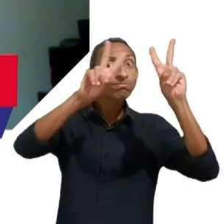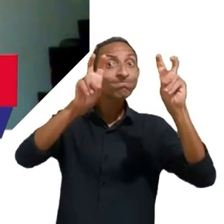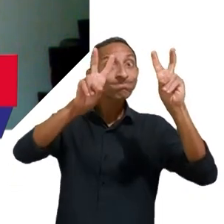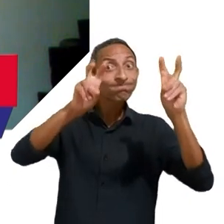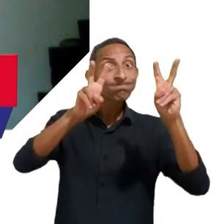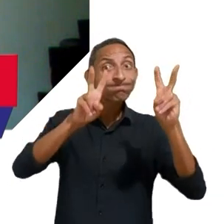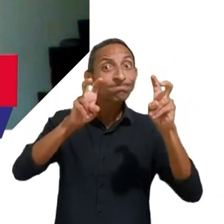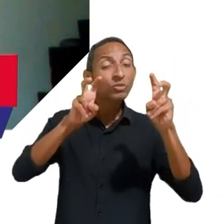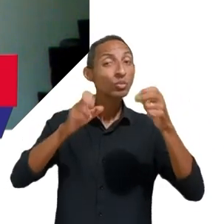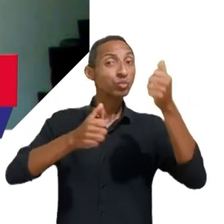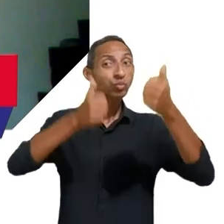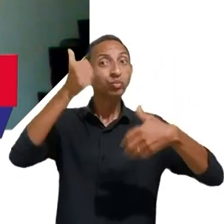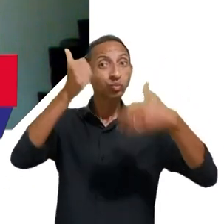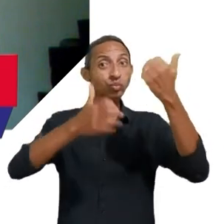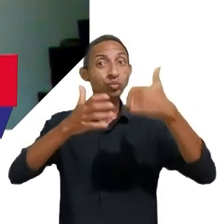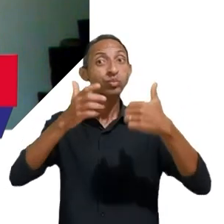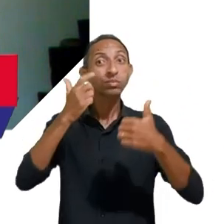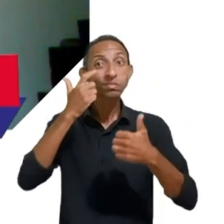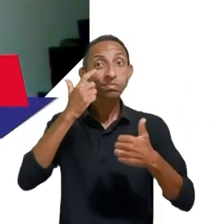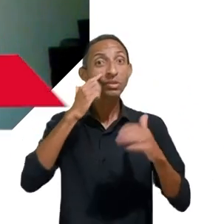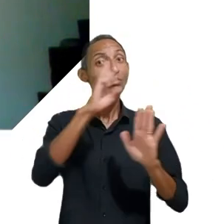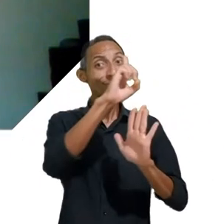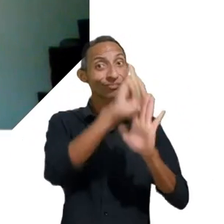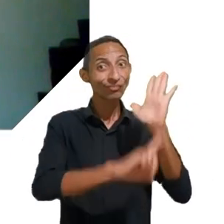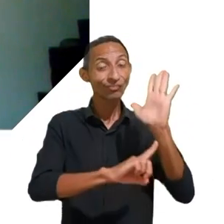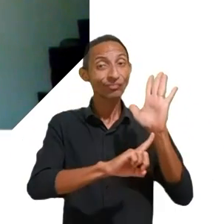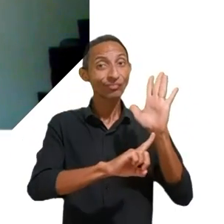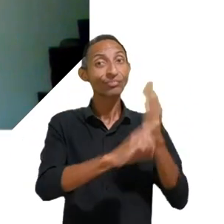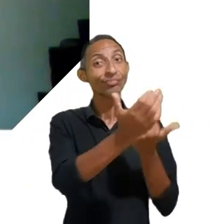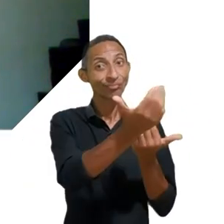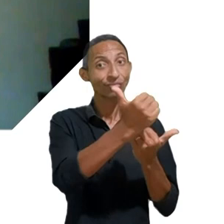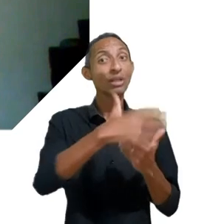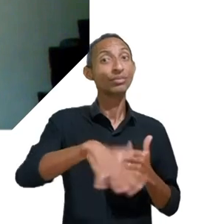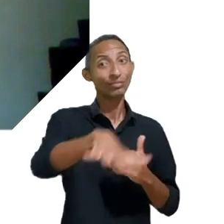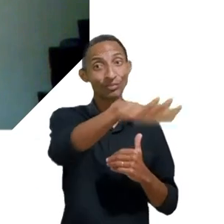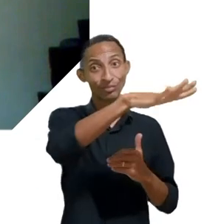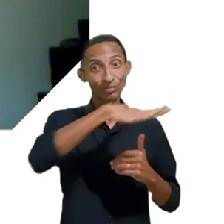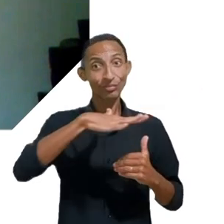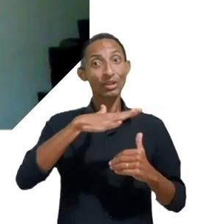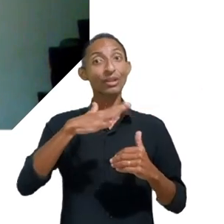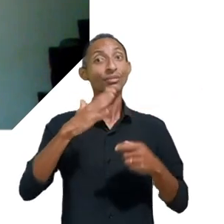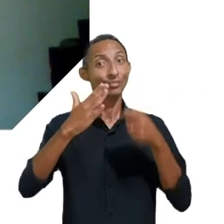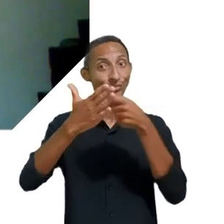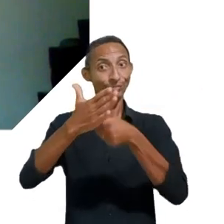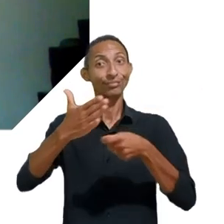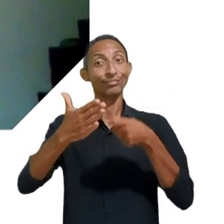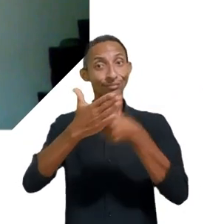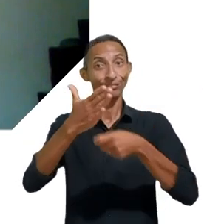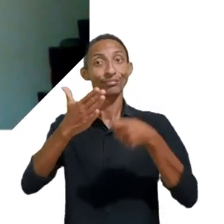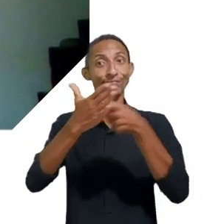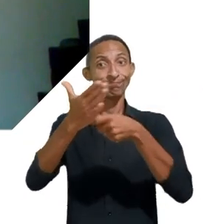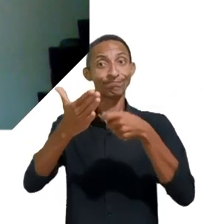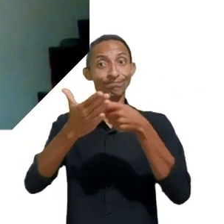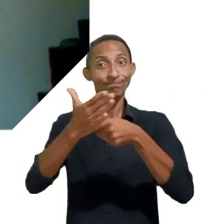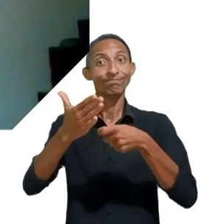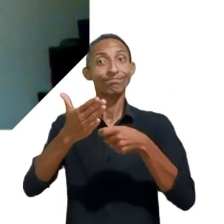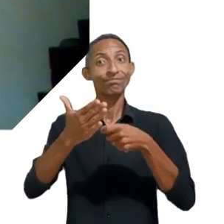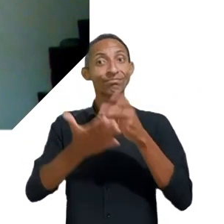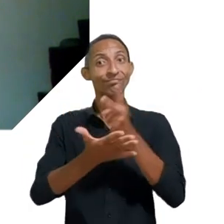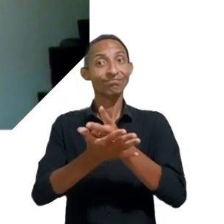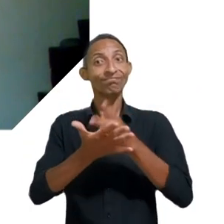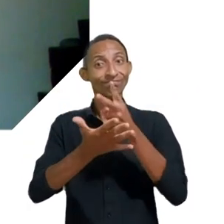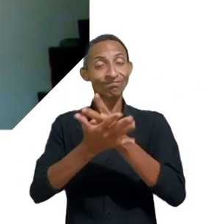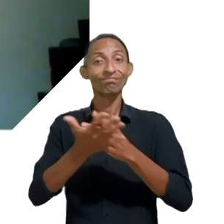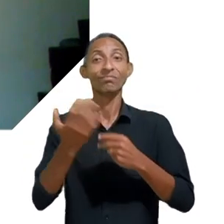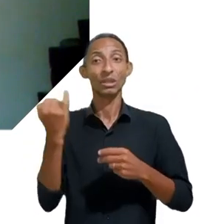proteção dos direitos das crianças e adolescentes é fundamental. A luta pelo capítulo relacionado à proteção de direitos de crianças e adolescentes foi uma